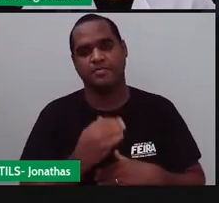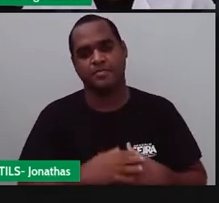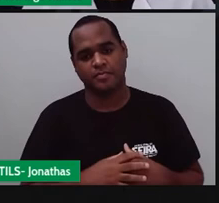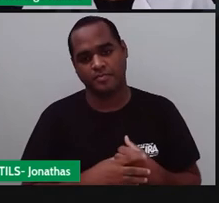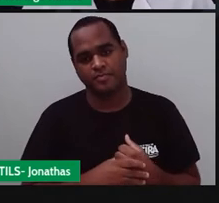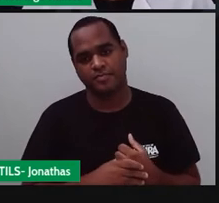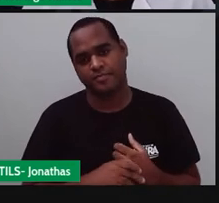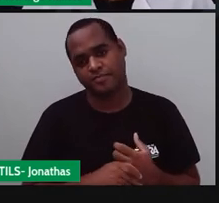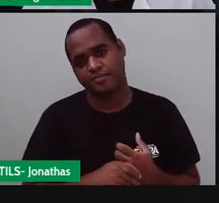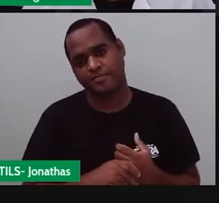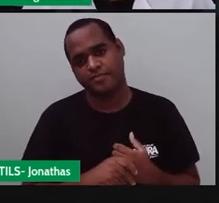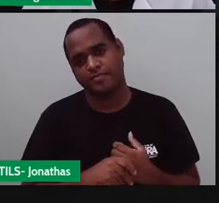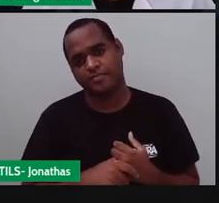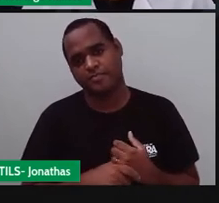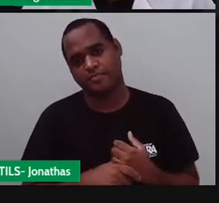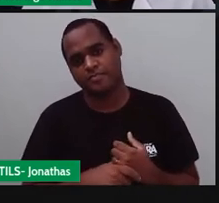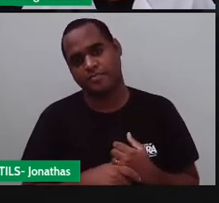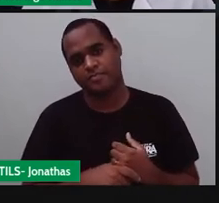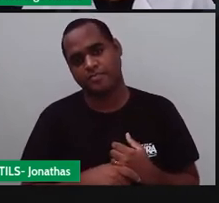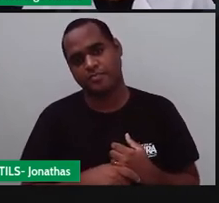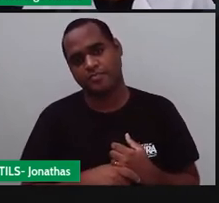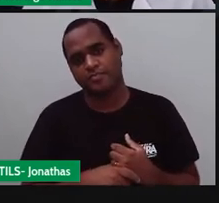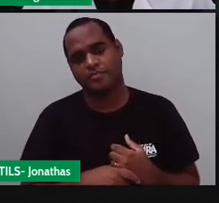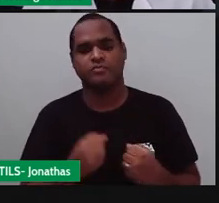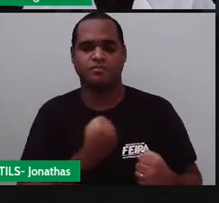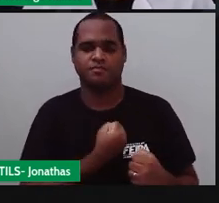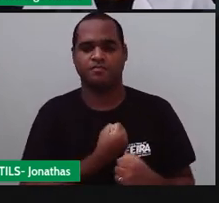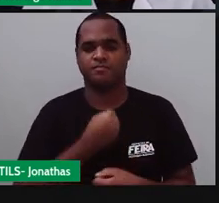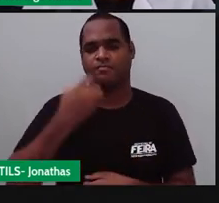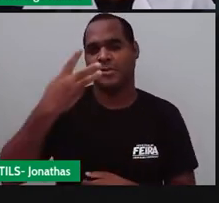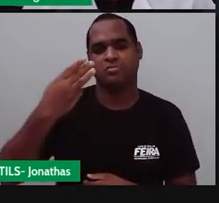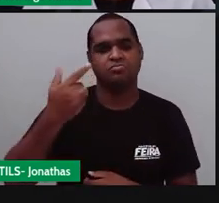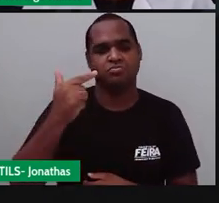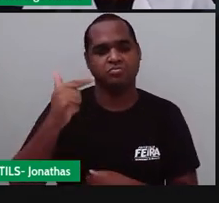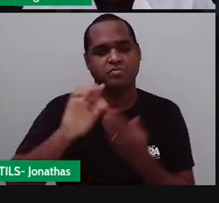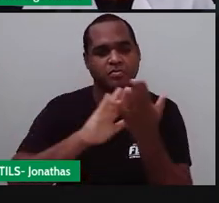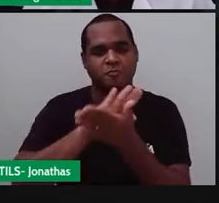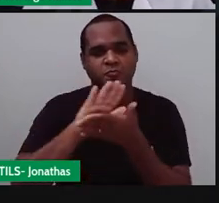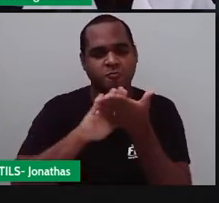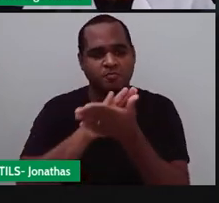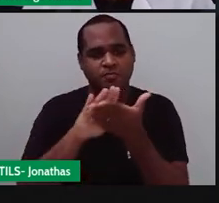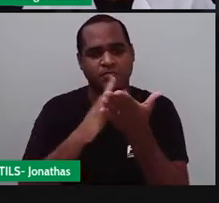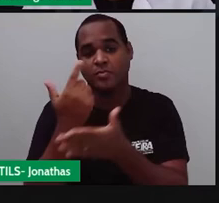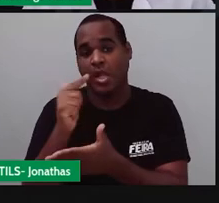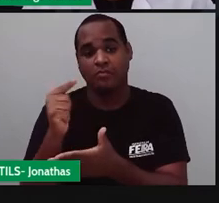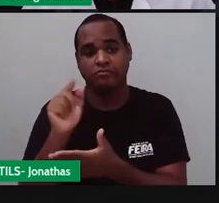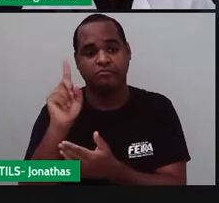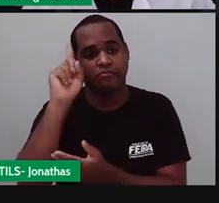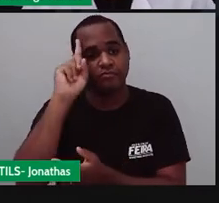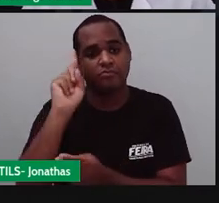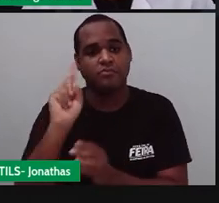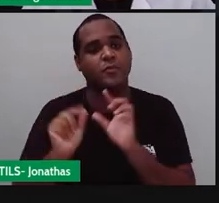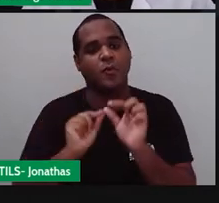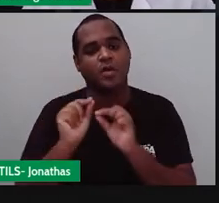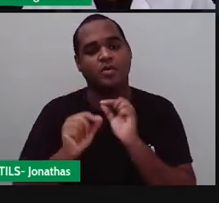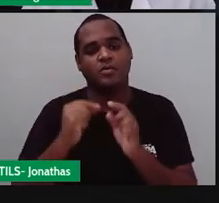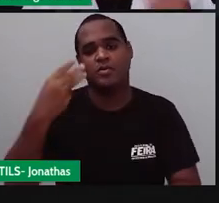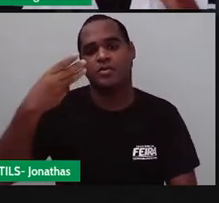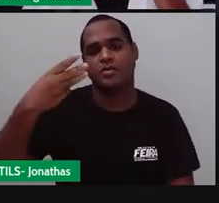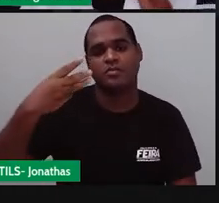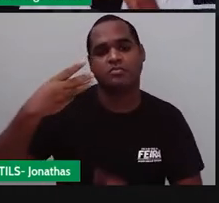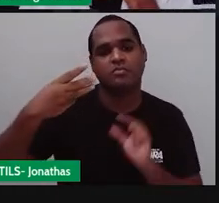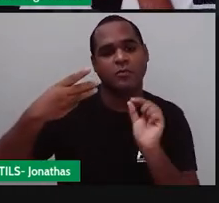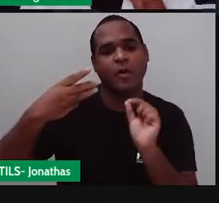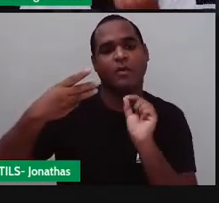no caso do 3 como não tinha nada né? como a gente não sabe aqui o 3 né?